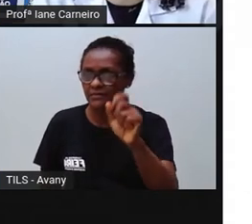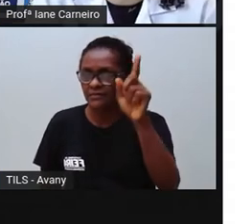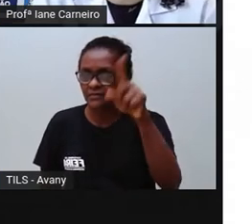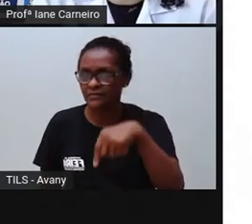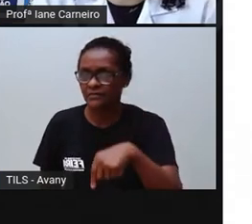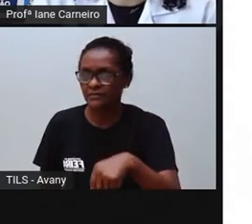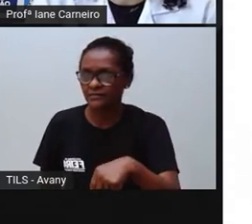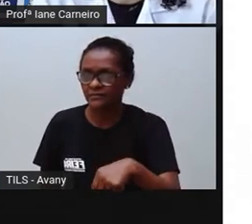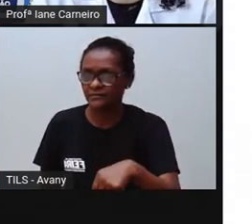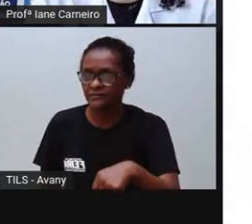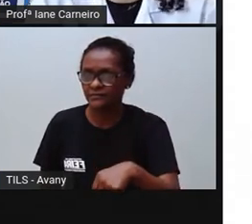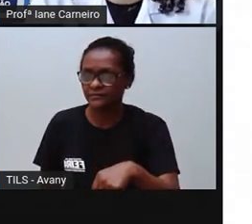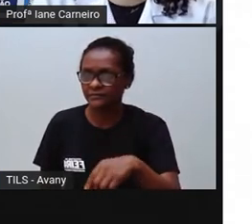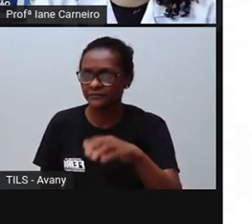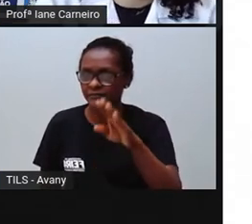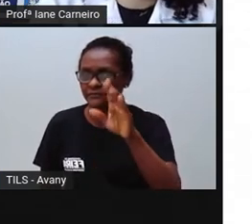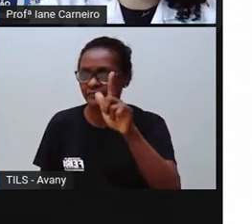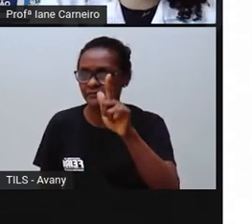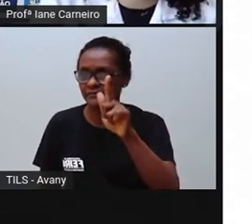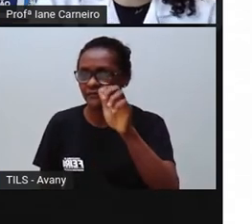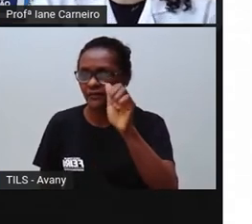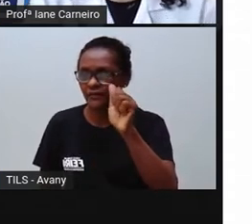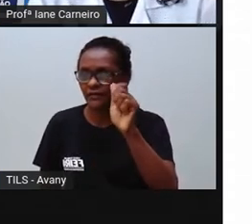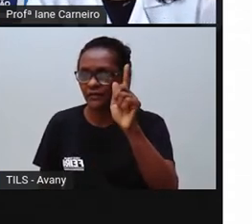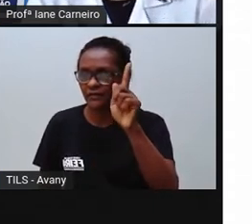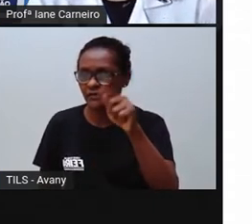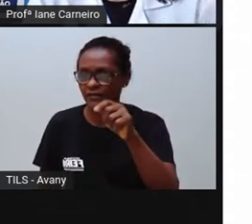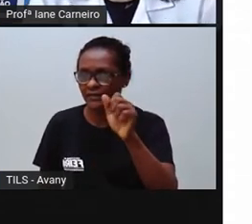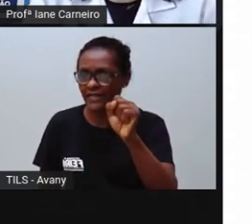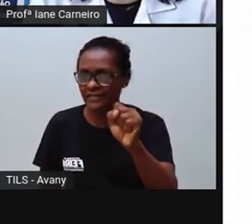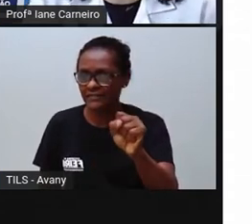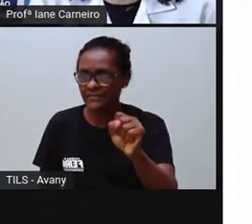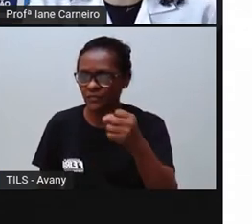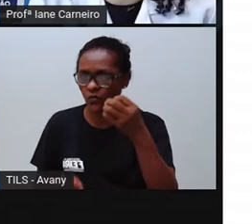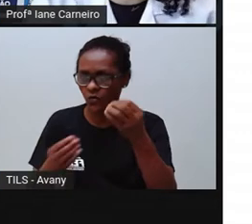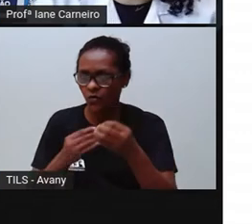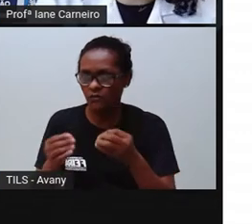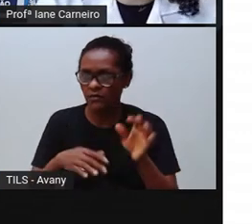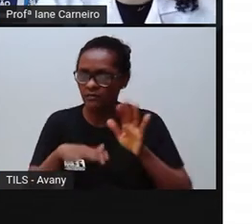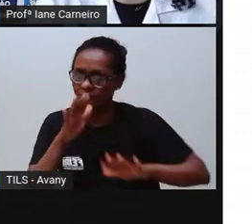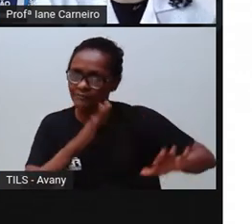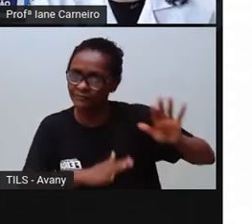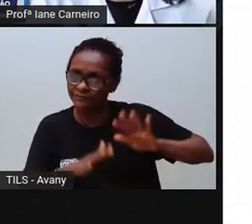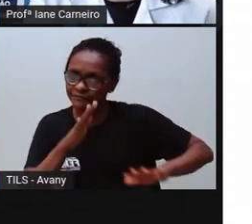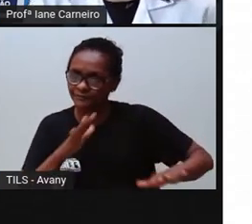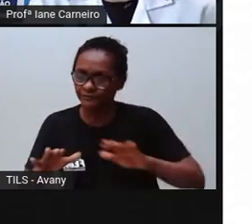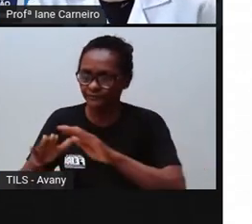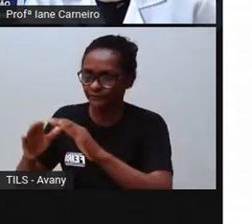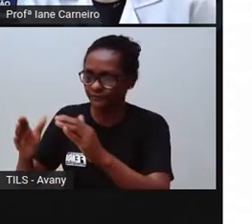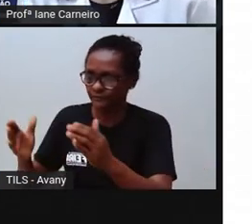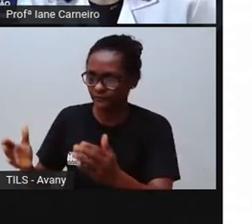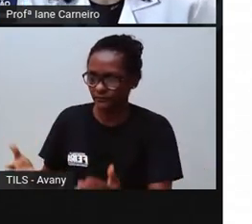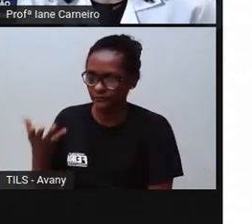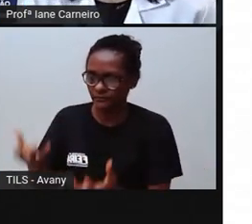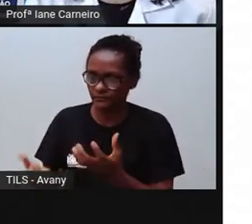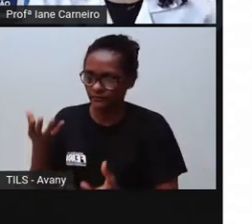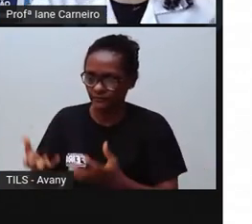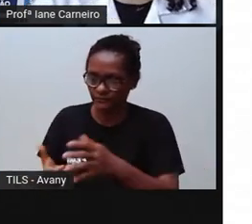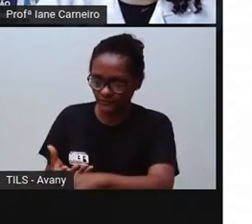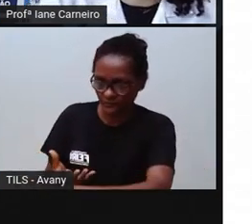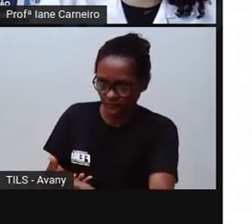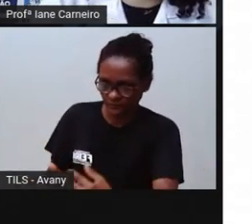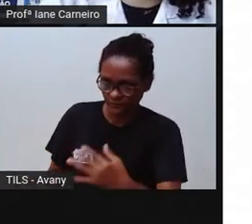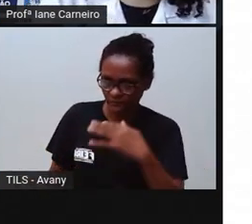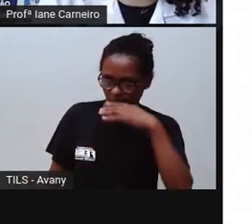Pró botou aqui bujão, é o botijão de gás, né, e ele deve ser recomendado que ele fique fora da